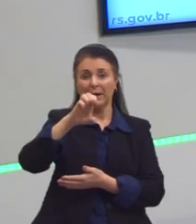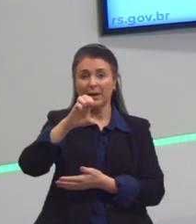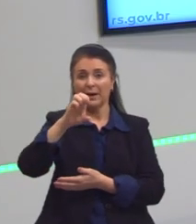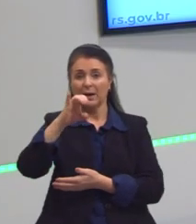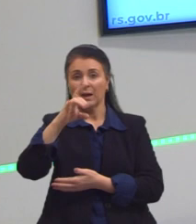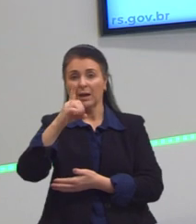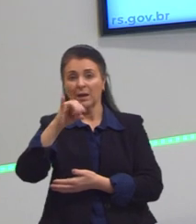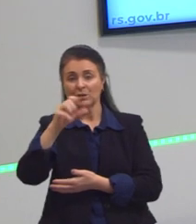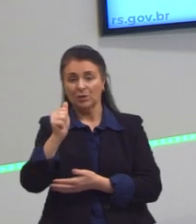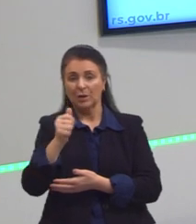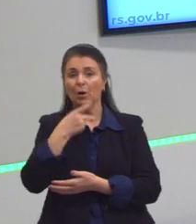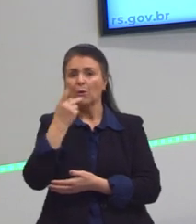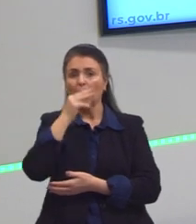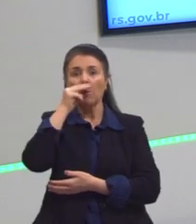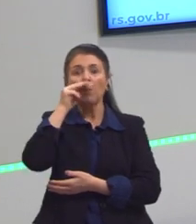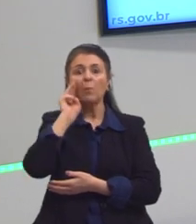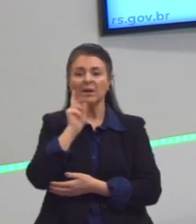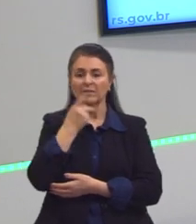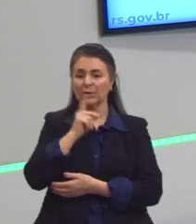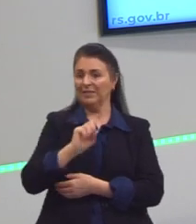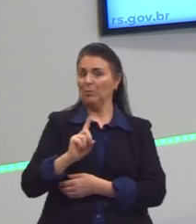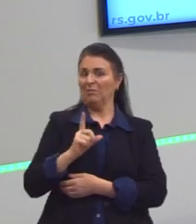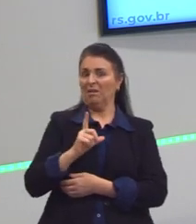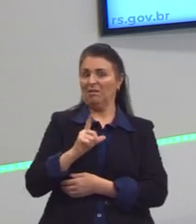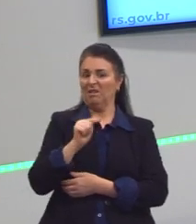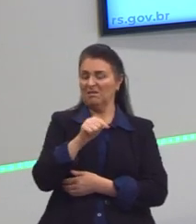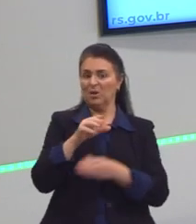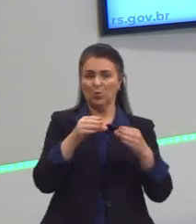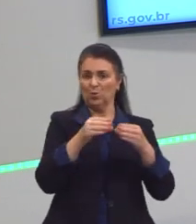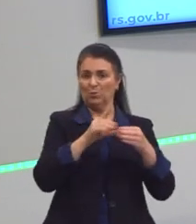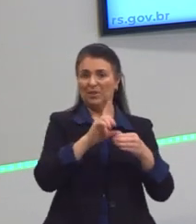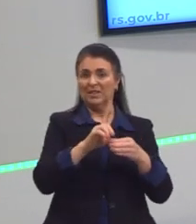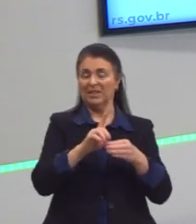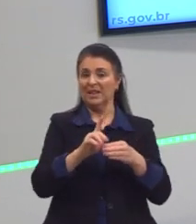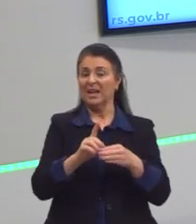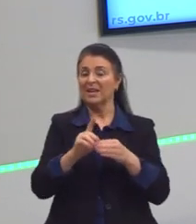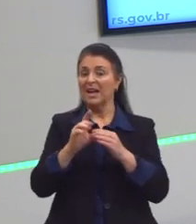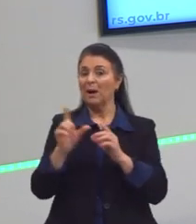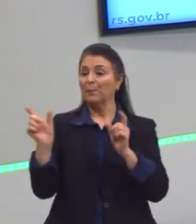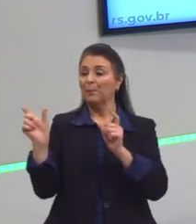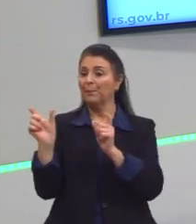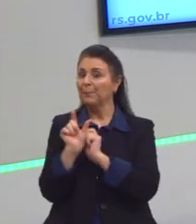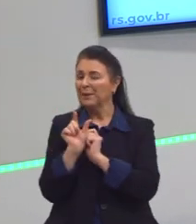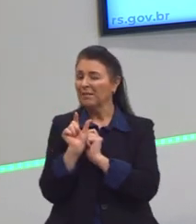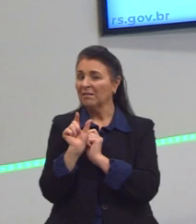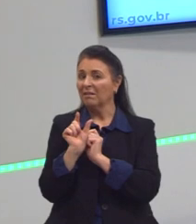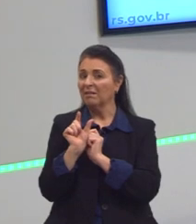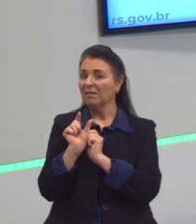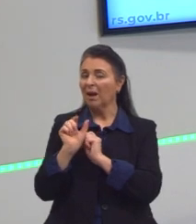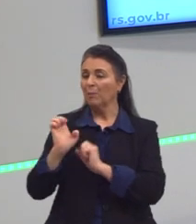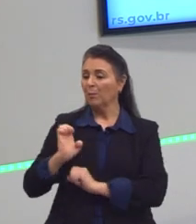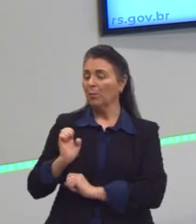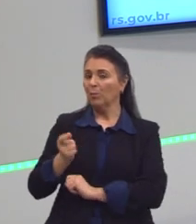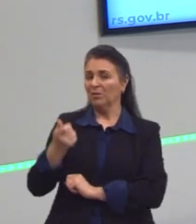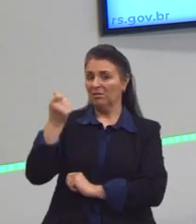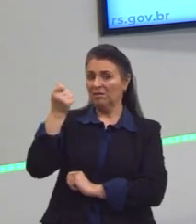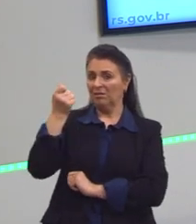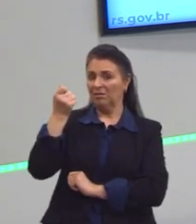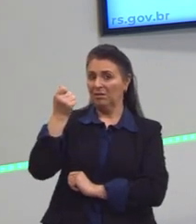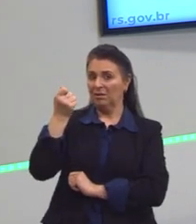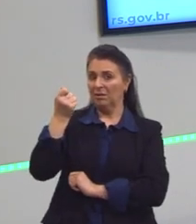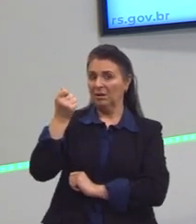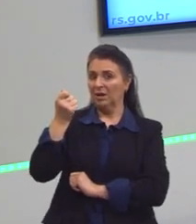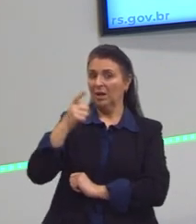pequena burguesia, que são aqueles proprietários que têm o seu trabalho familiar, mas que não são nem donos, que não têm empregados, que não são